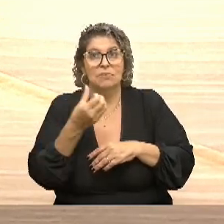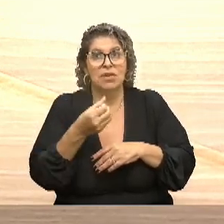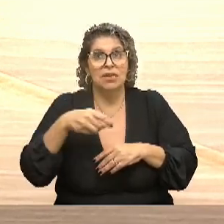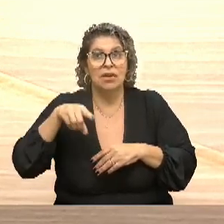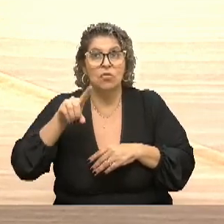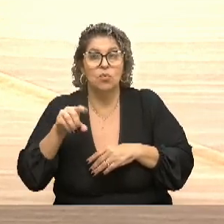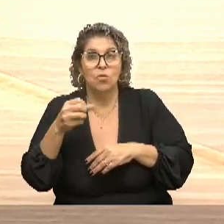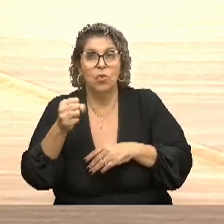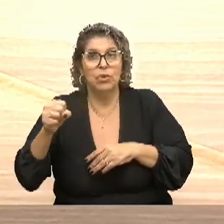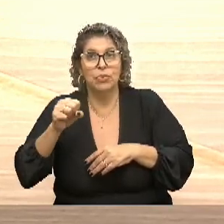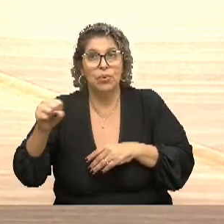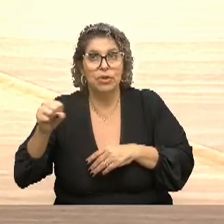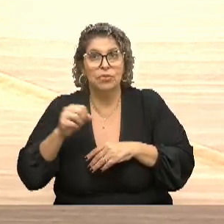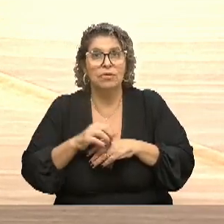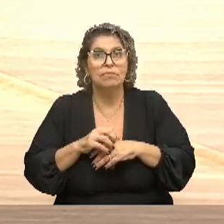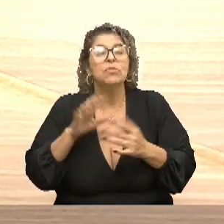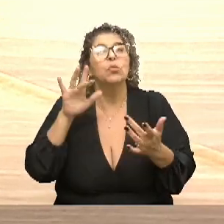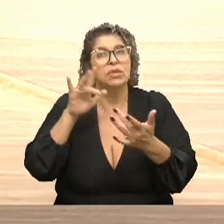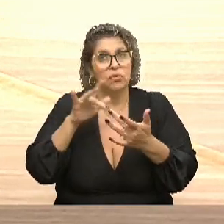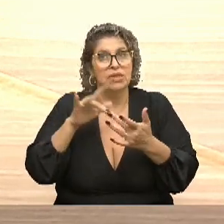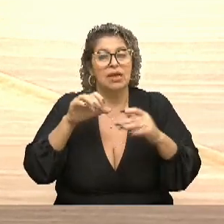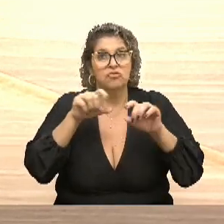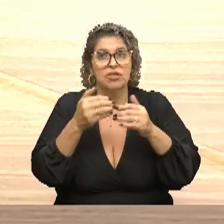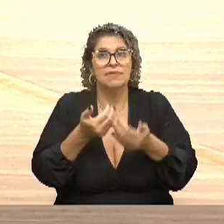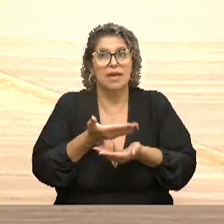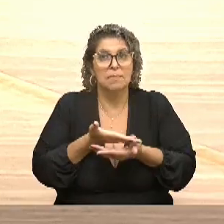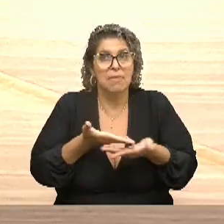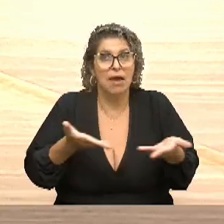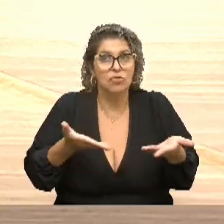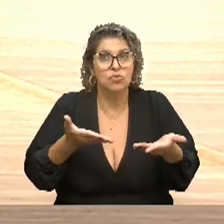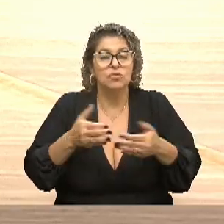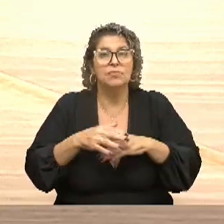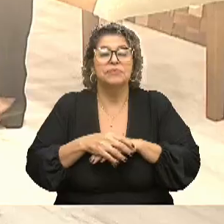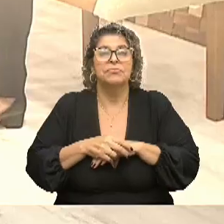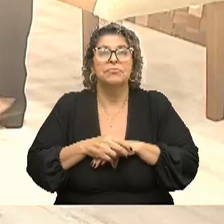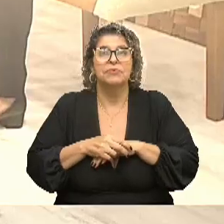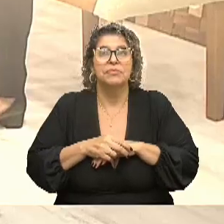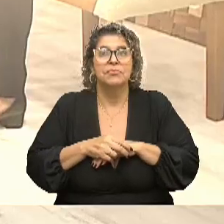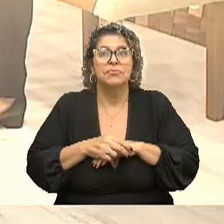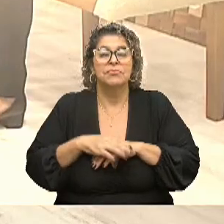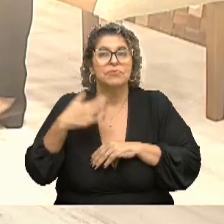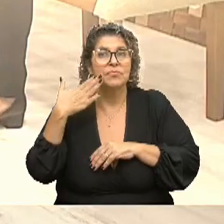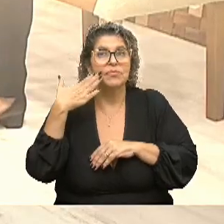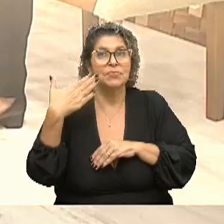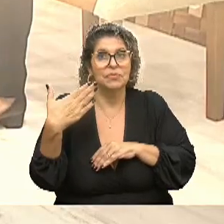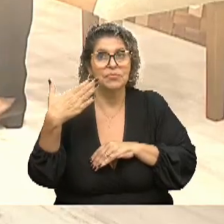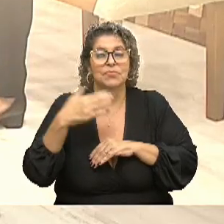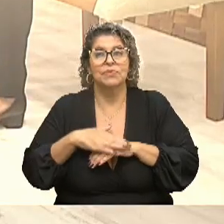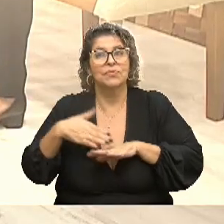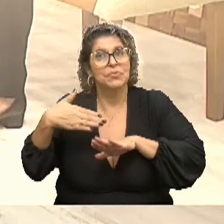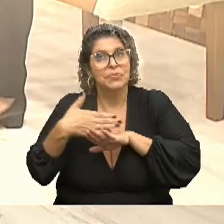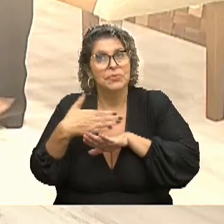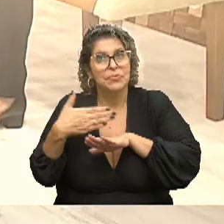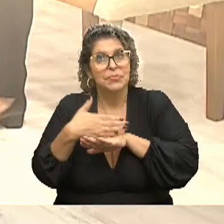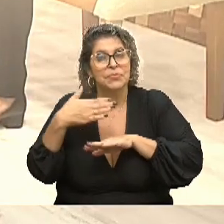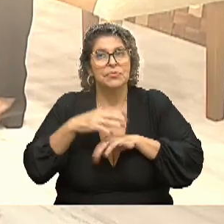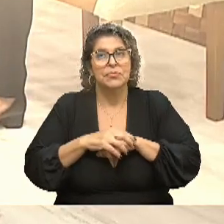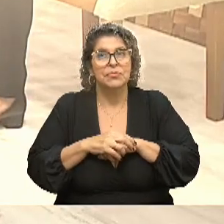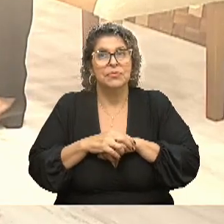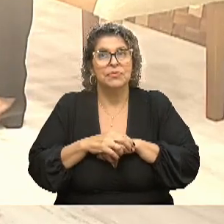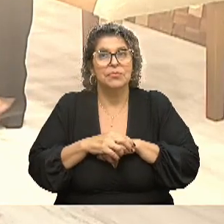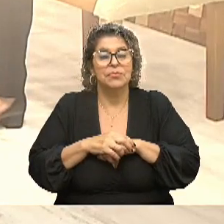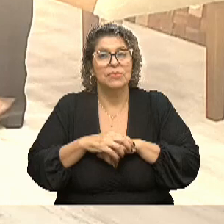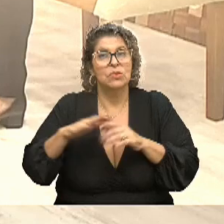99310-6188. O contato a gente já está colocando na tela para quem nos assiste. Que bom. Então, eu já agradeço muito também a tua participação aqui. Eu